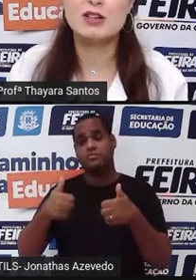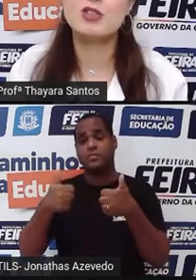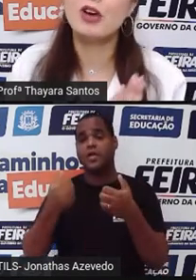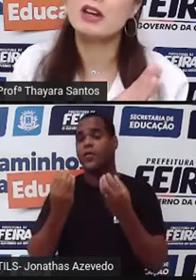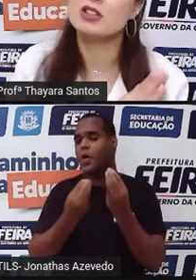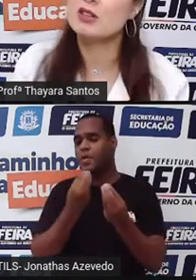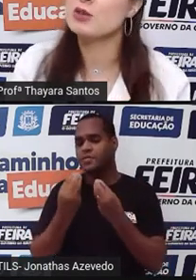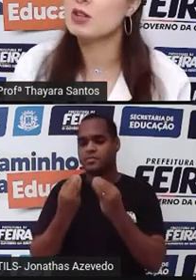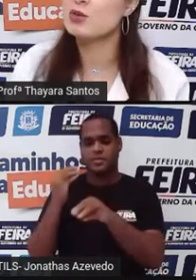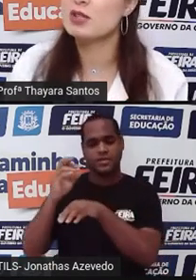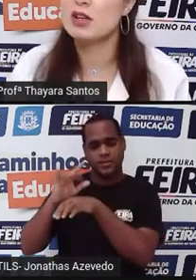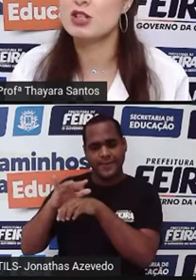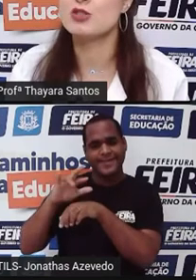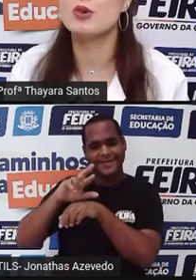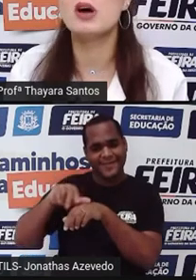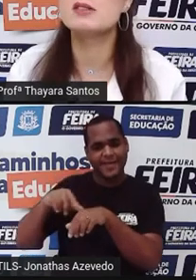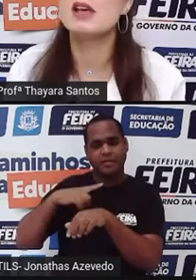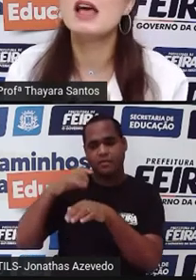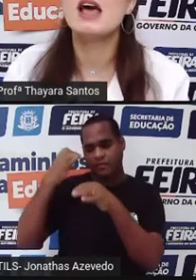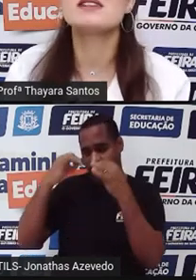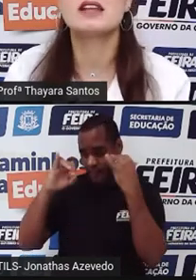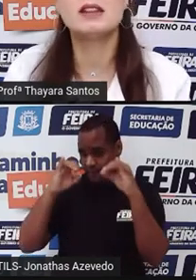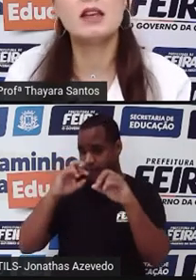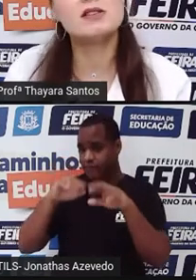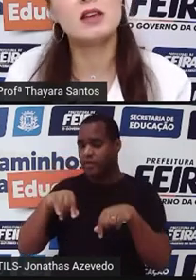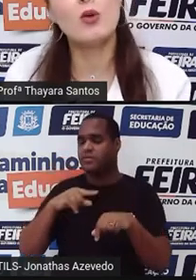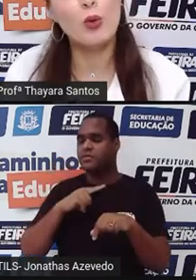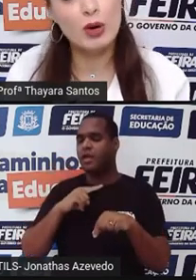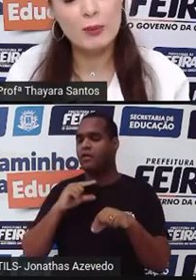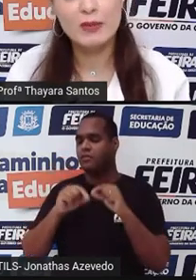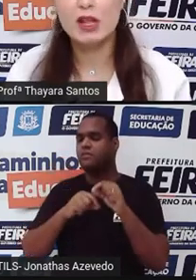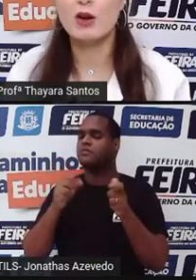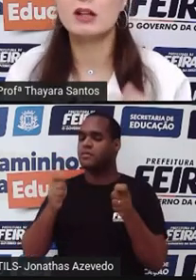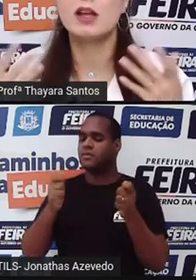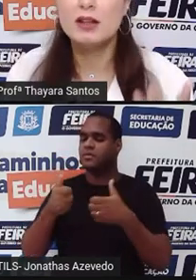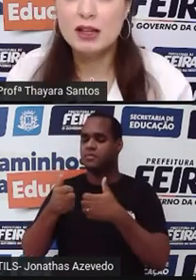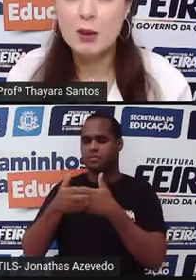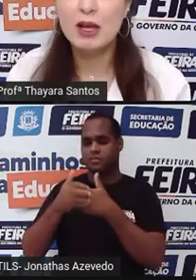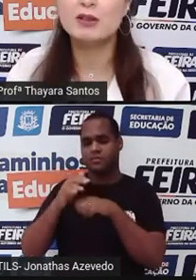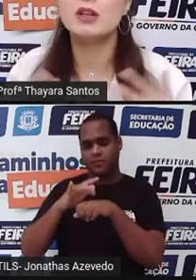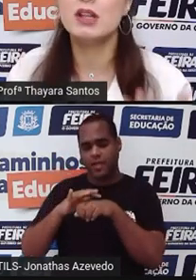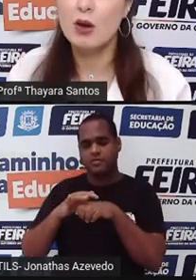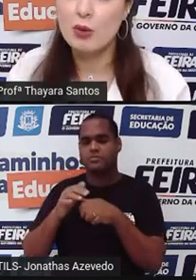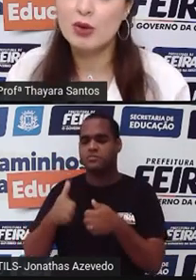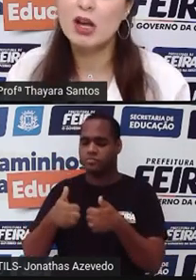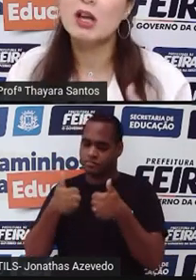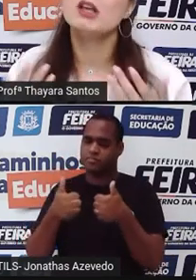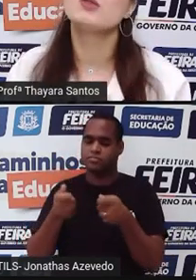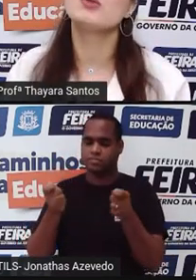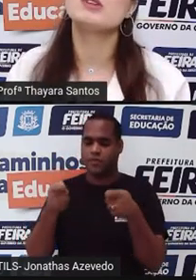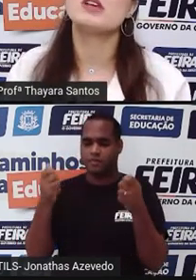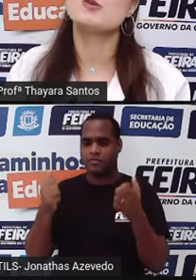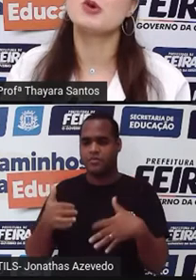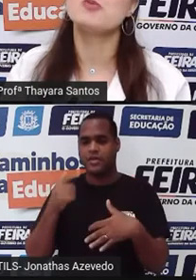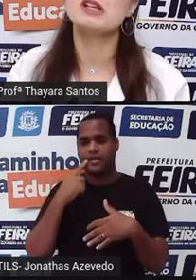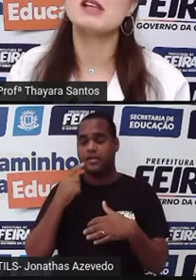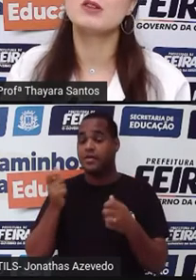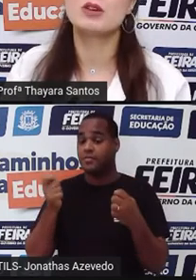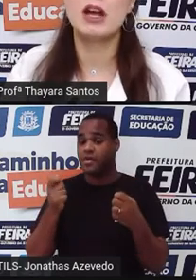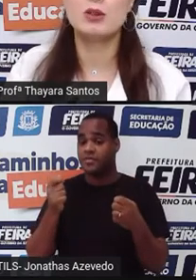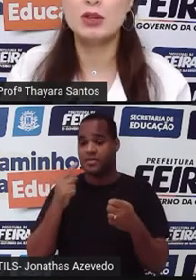doença, diferente das outras duas que a gente viu antes, essa tem sim cura. Então, ela tem tratamento e tem cura, e tudo isso é